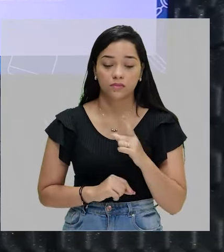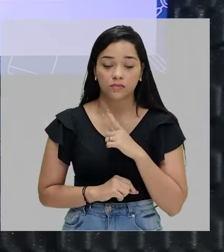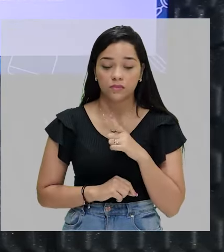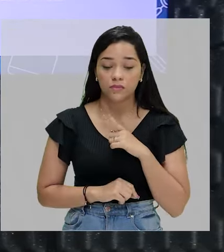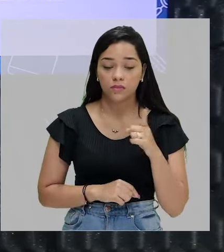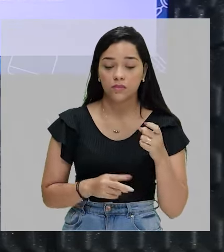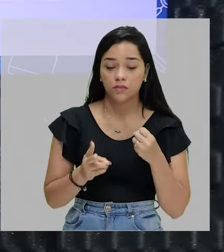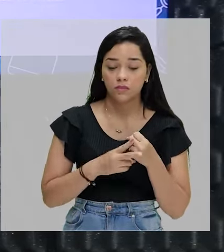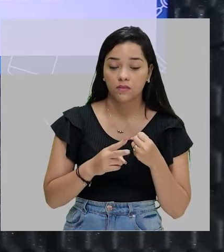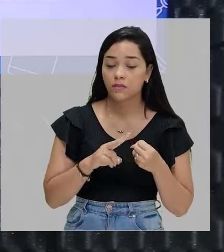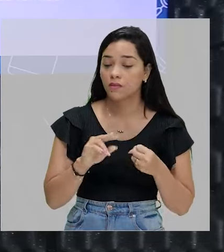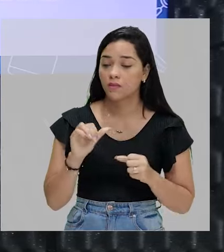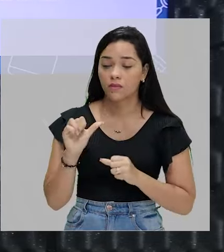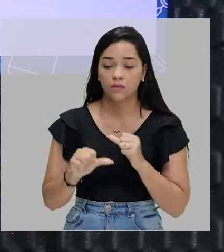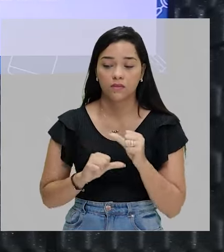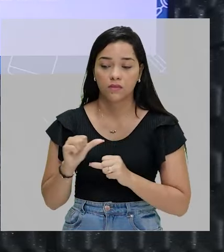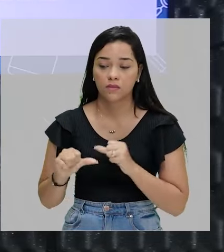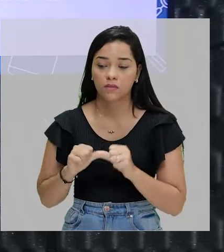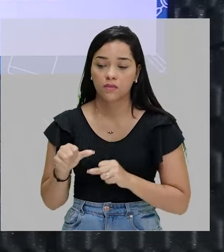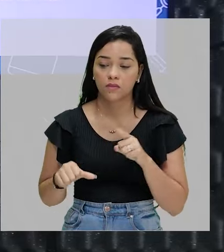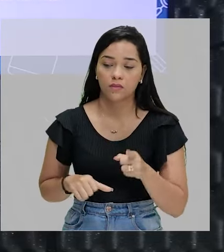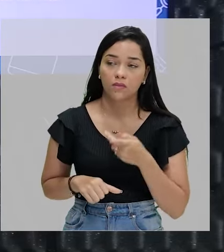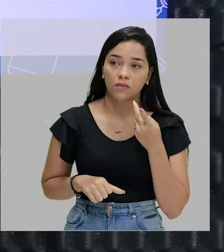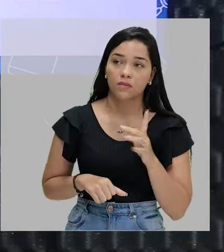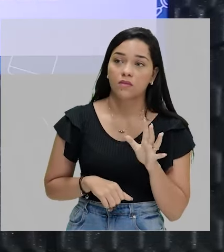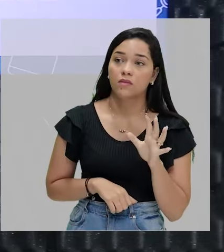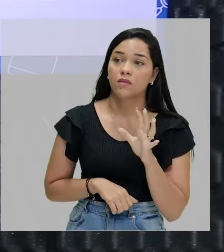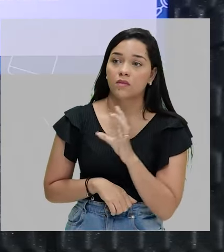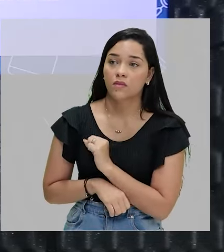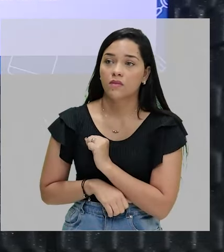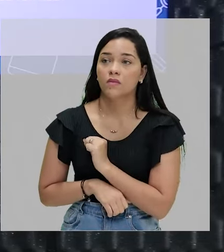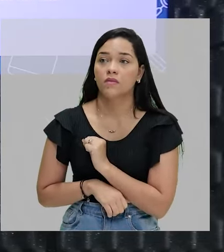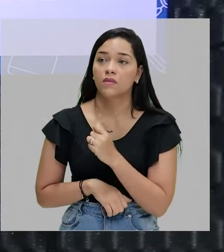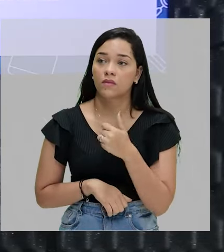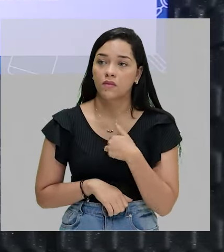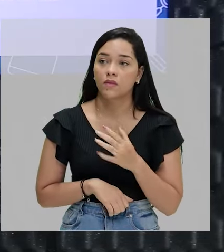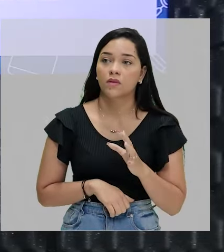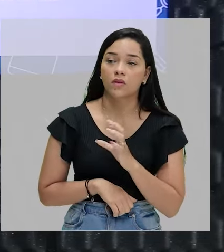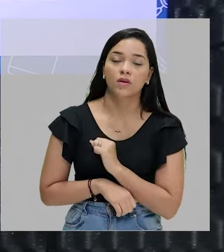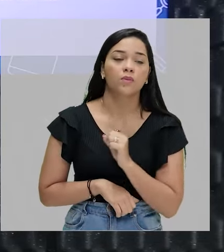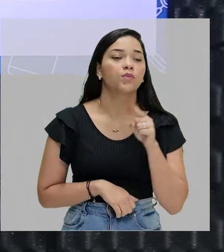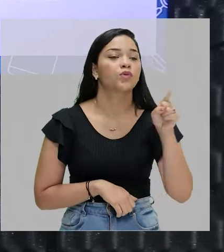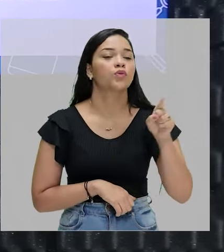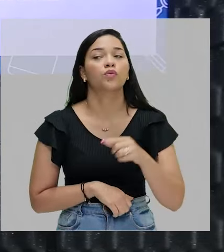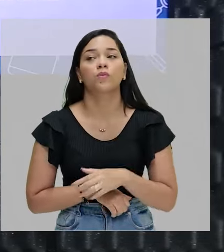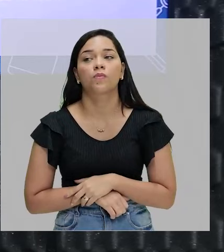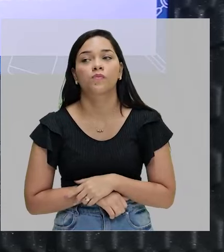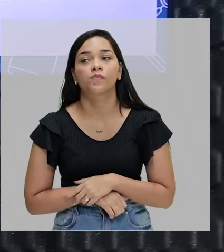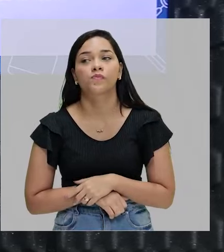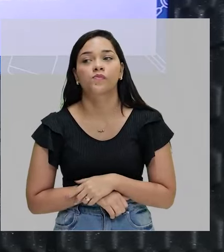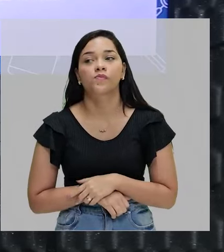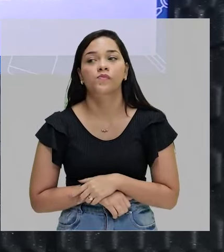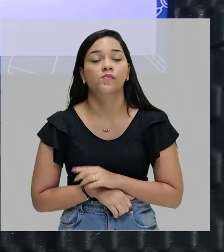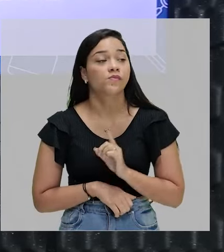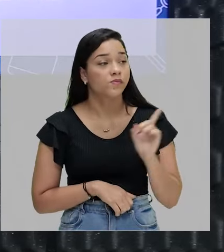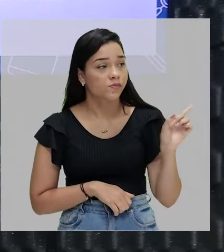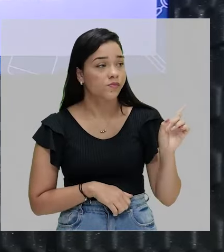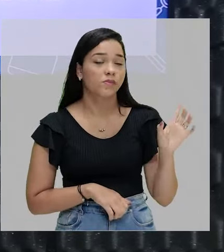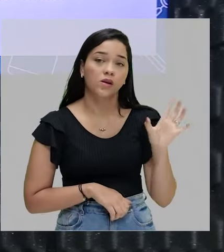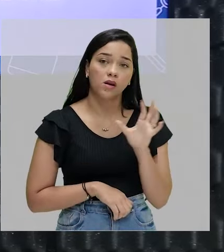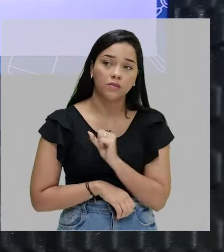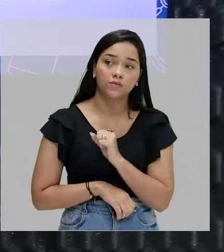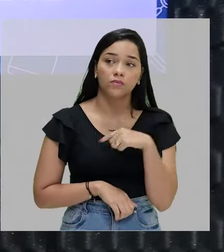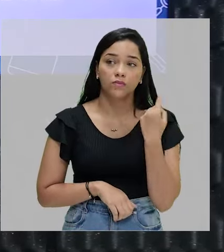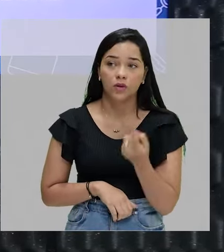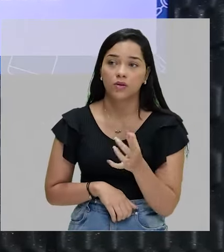verbo que não vai mudar. Então, quando você diz que ama, eu amo, e tu? Amas. E ele? Ama.